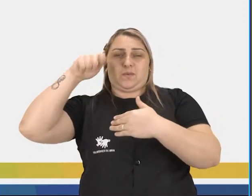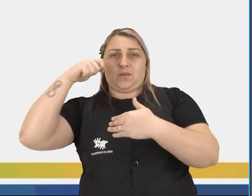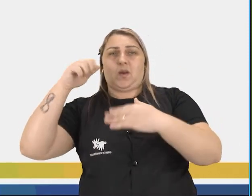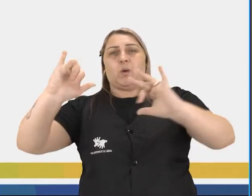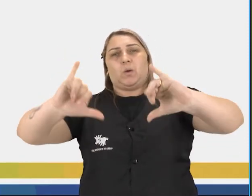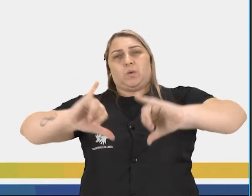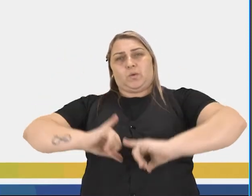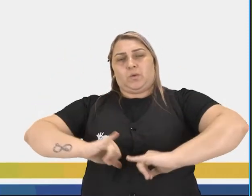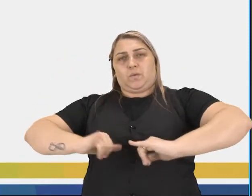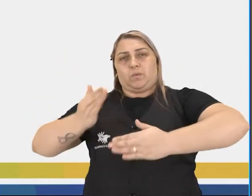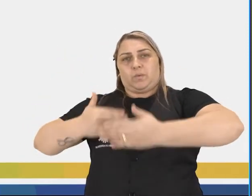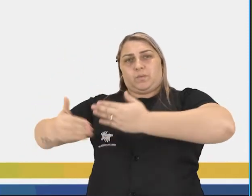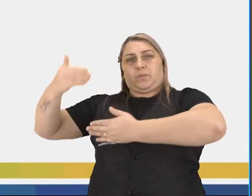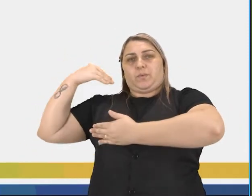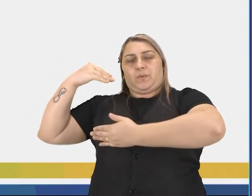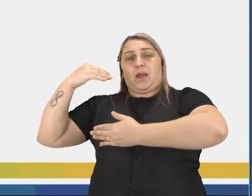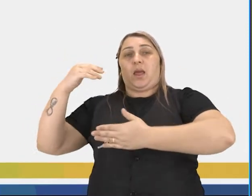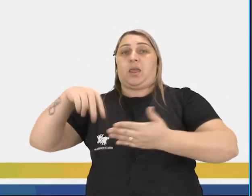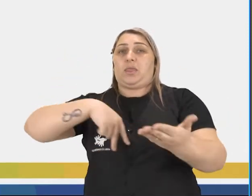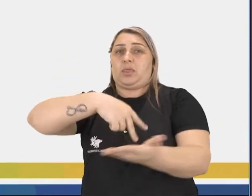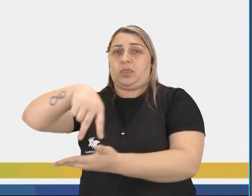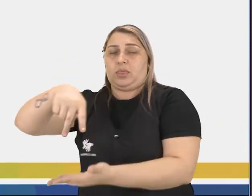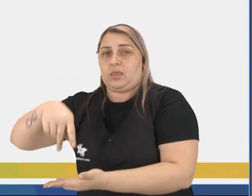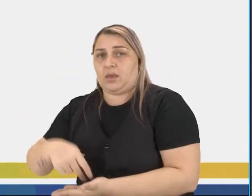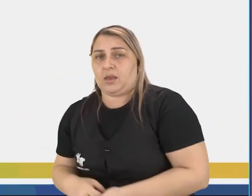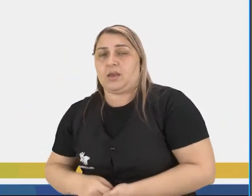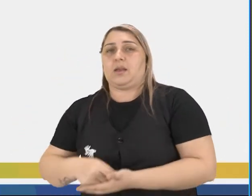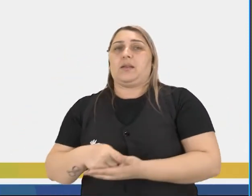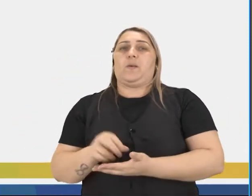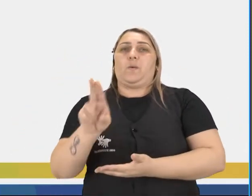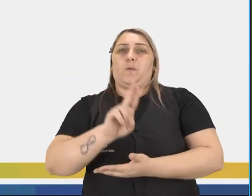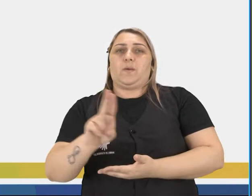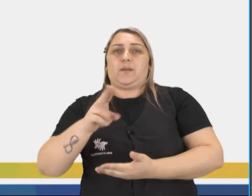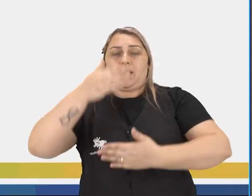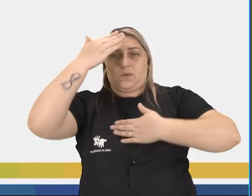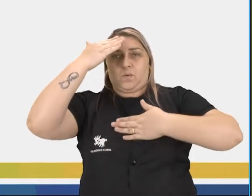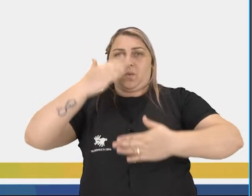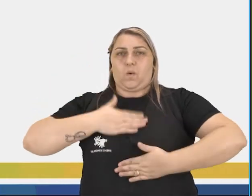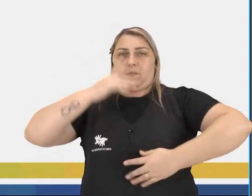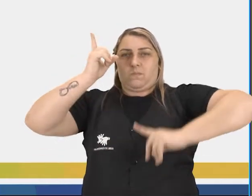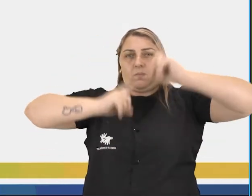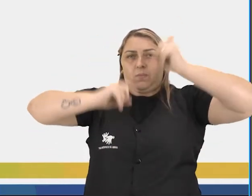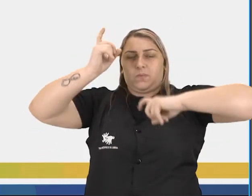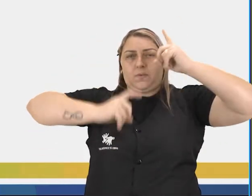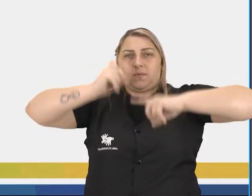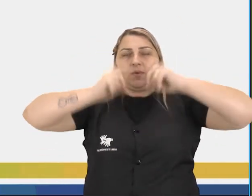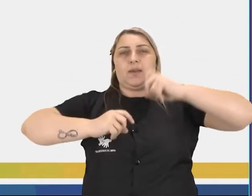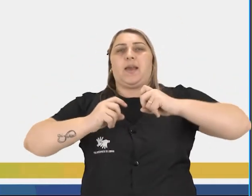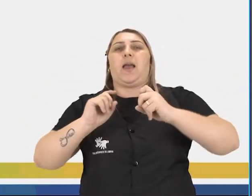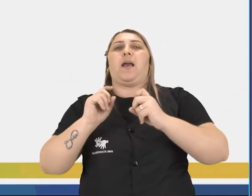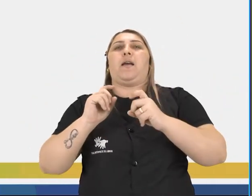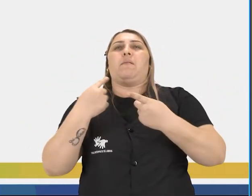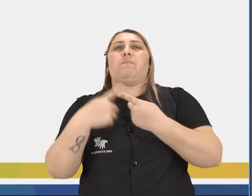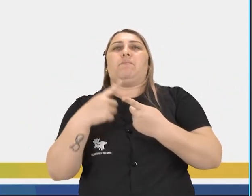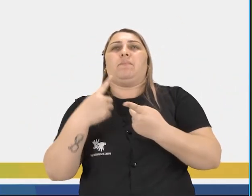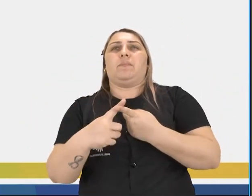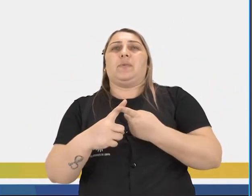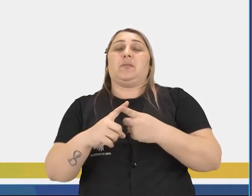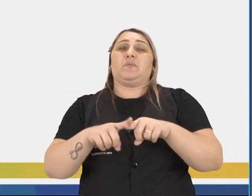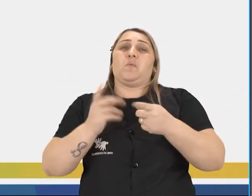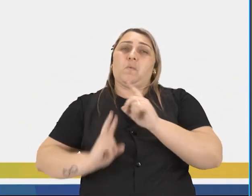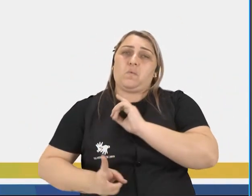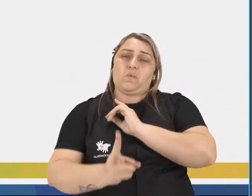sofreu um retrocesso. A dança, pelo fato de se utilizar o corpo como expressão, foi considerada profana, porém